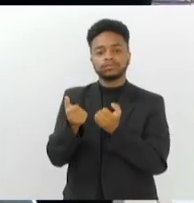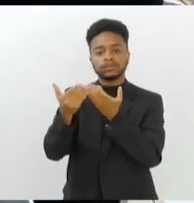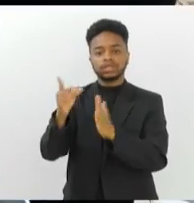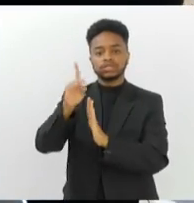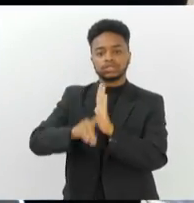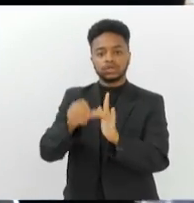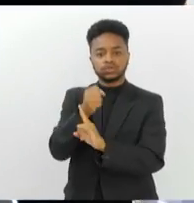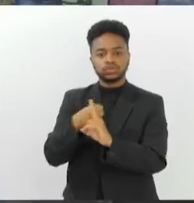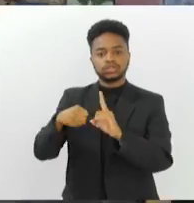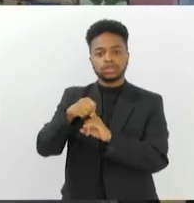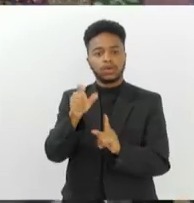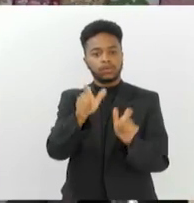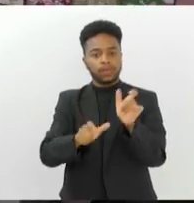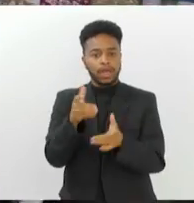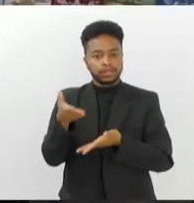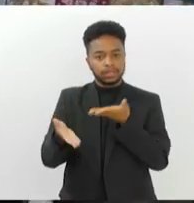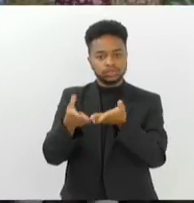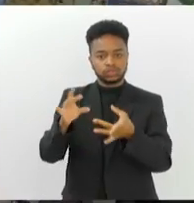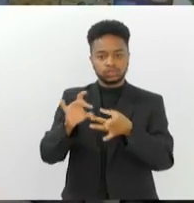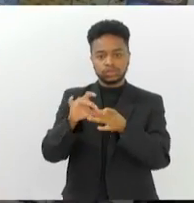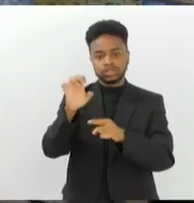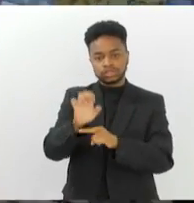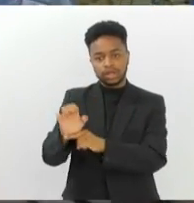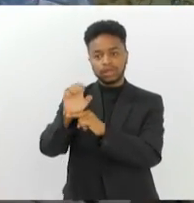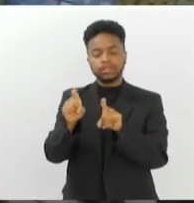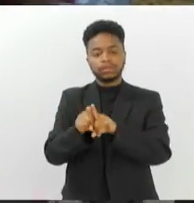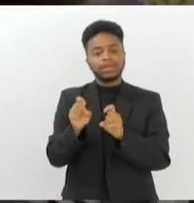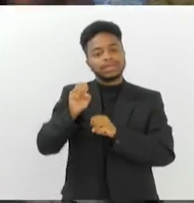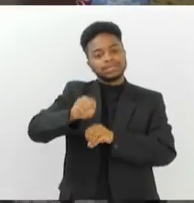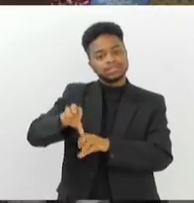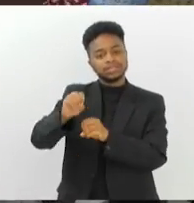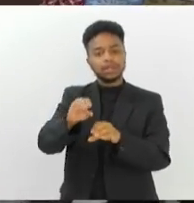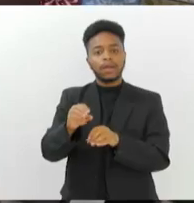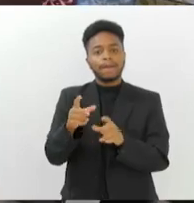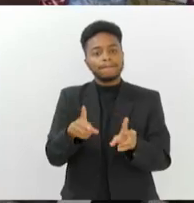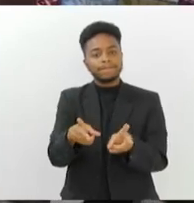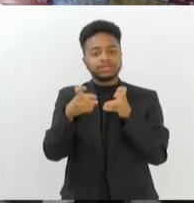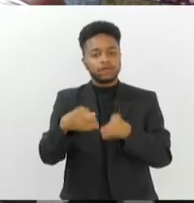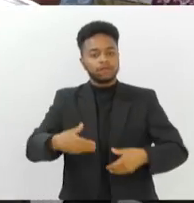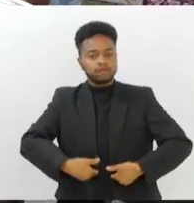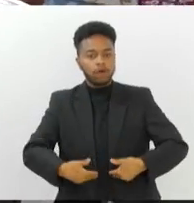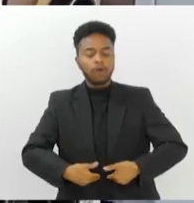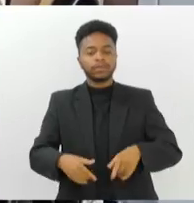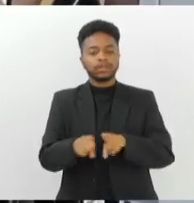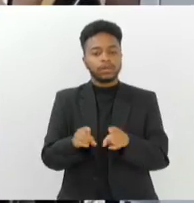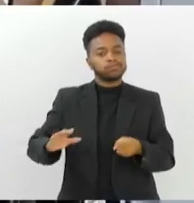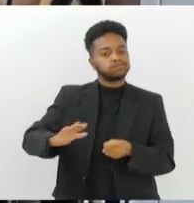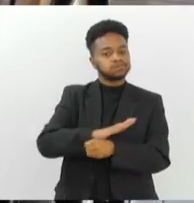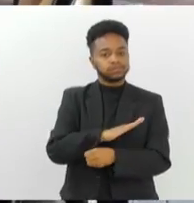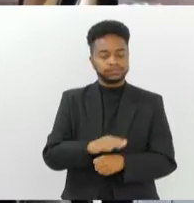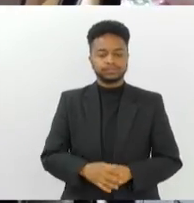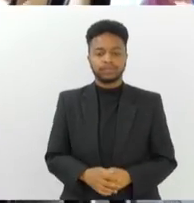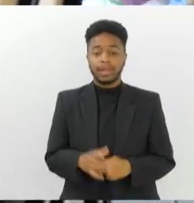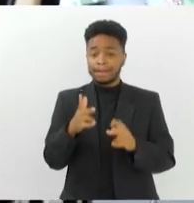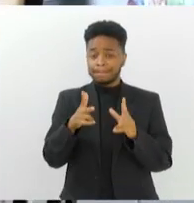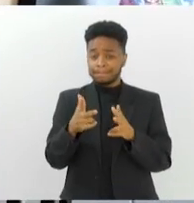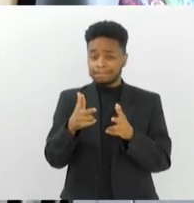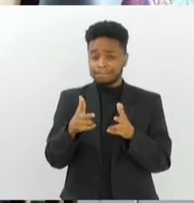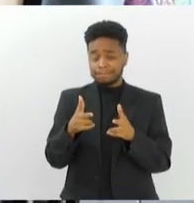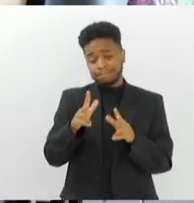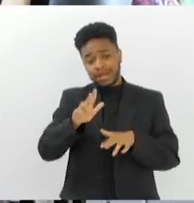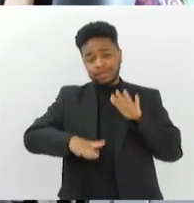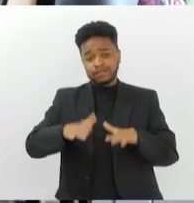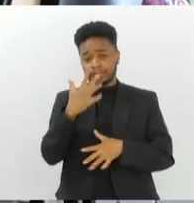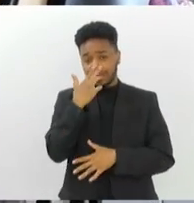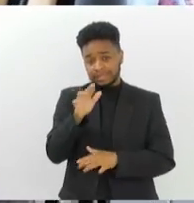sociais das atendidas pelo Estado, ensinando-a a interpretar sinais de fome e saciedade. O que pode parecer simples para o grande